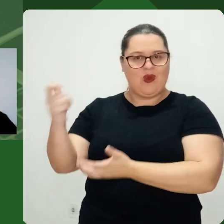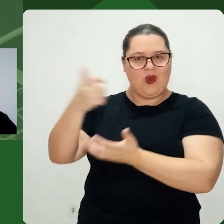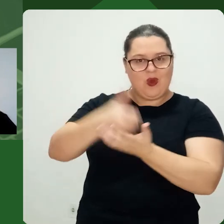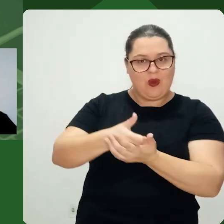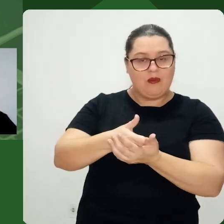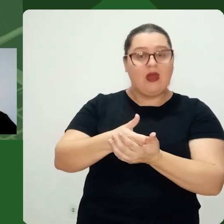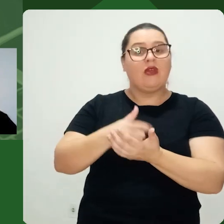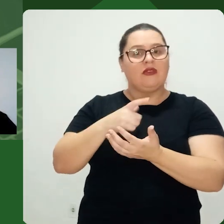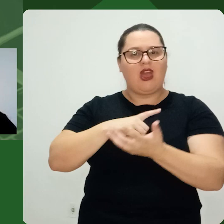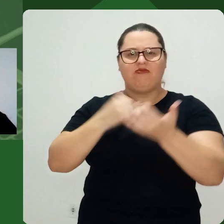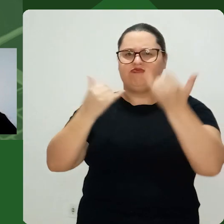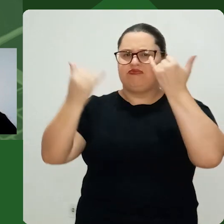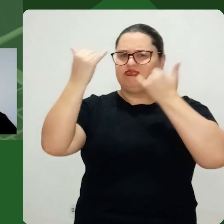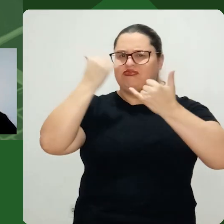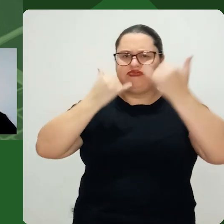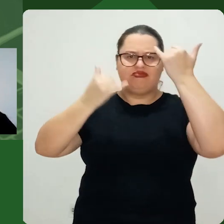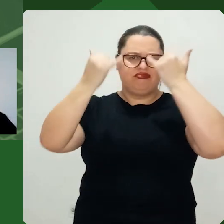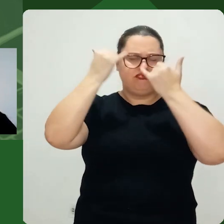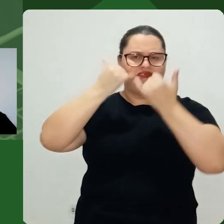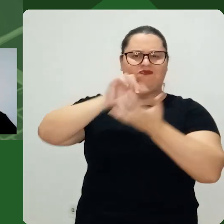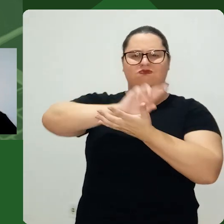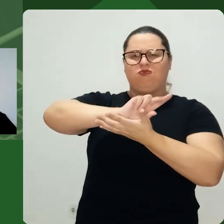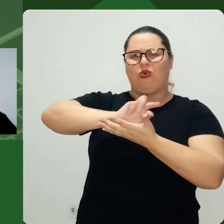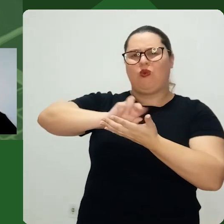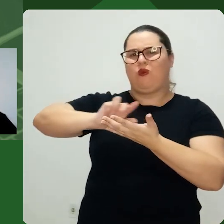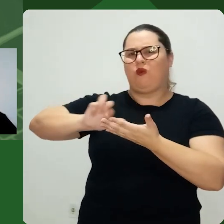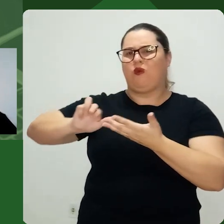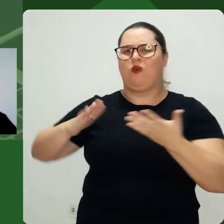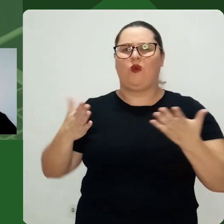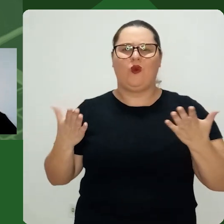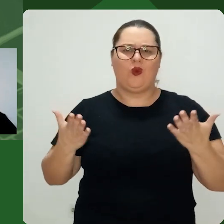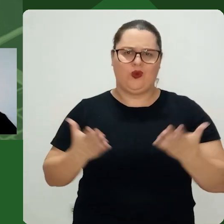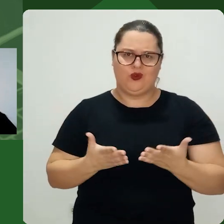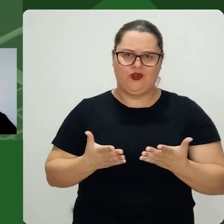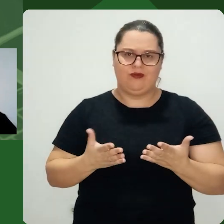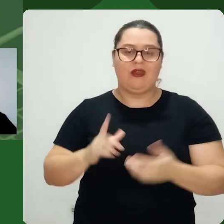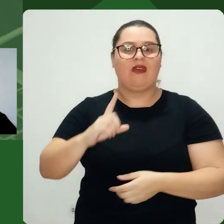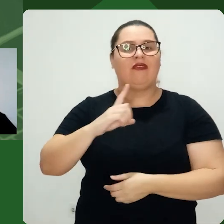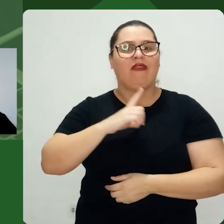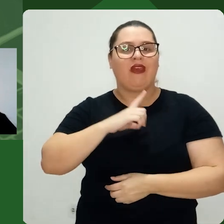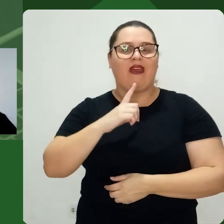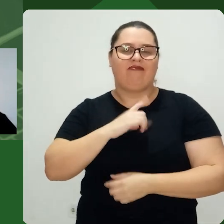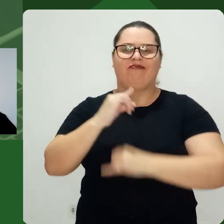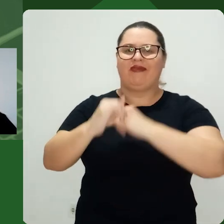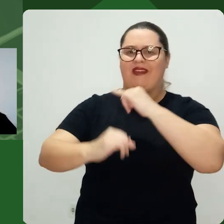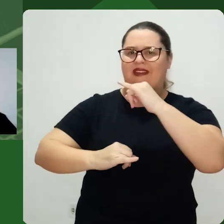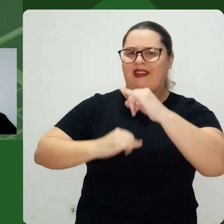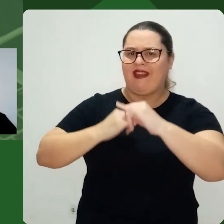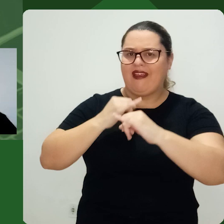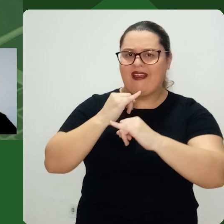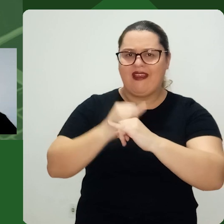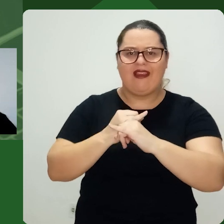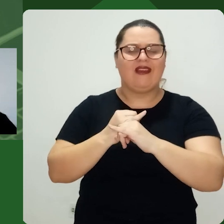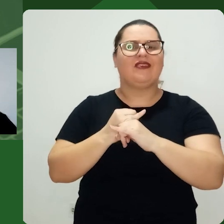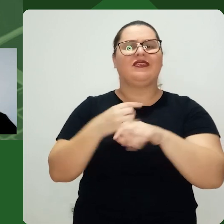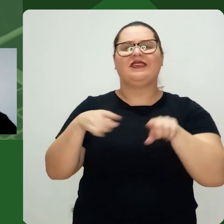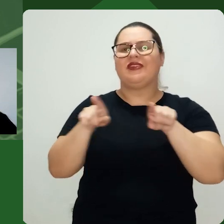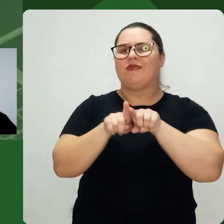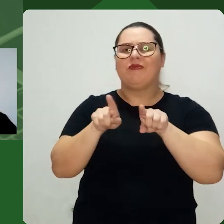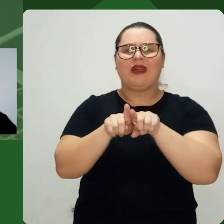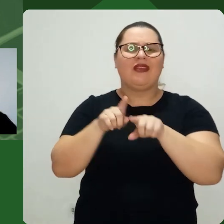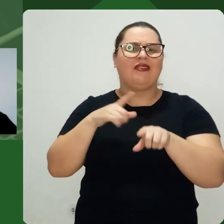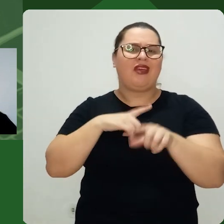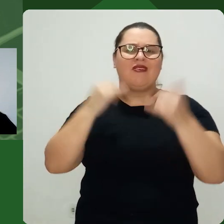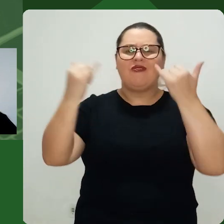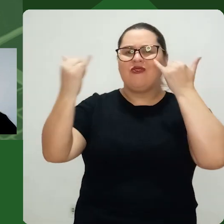Ele tem muita informação hoje em dia A gente tem, além de ter tudo na internet, né? Todas